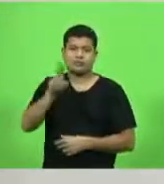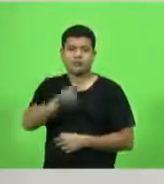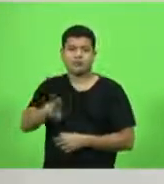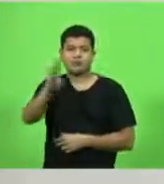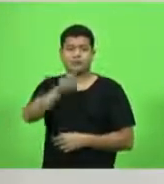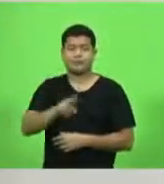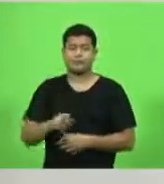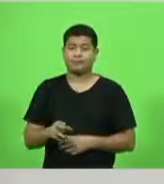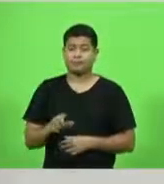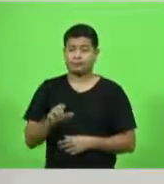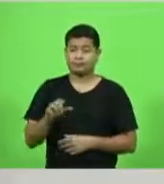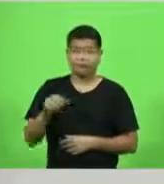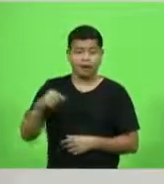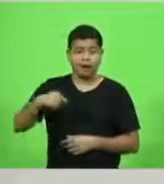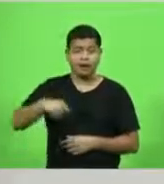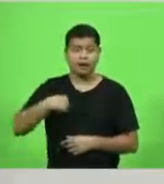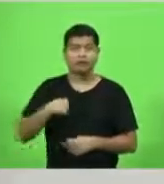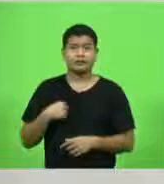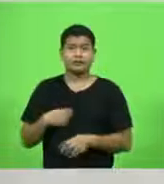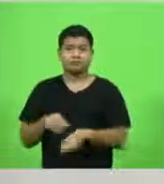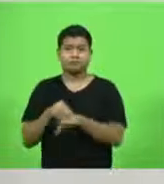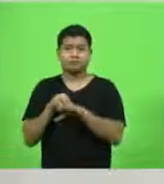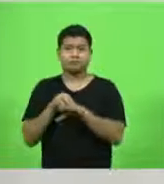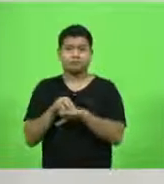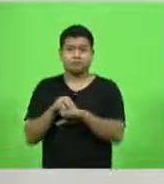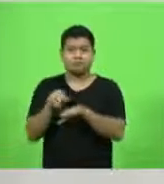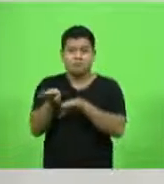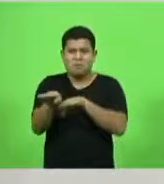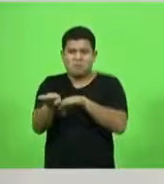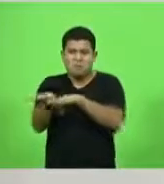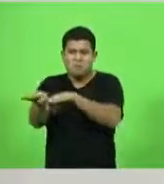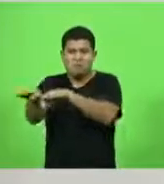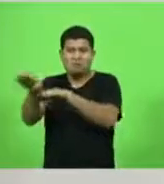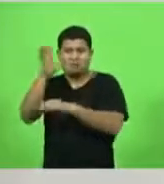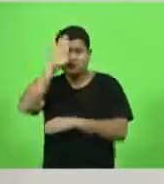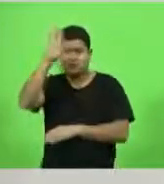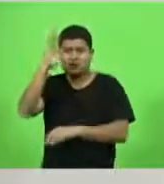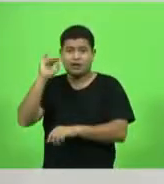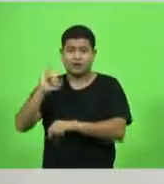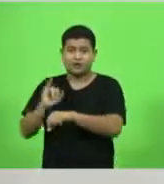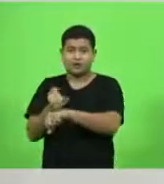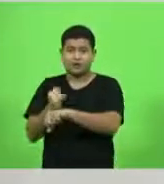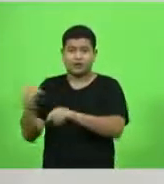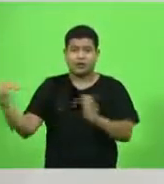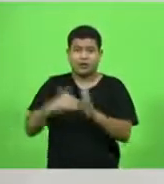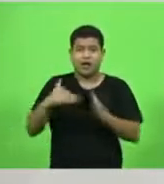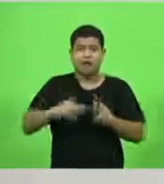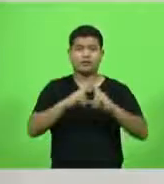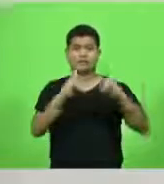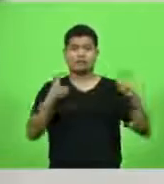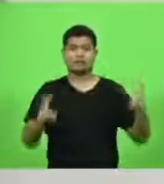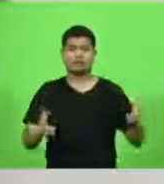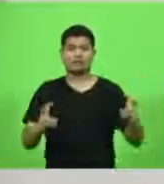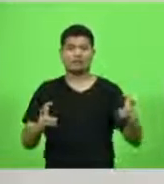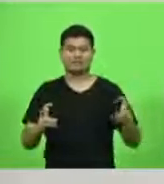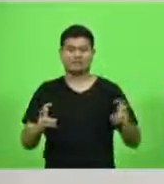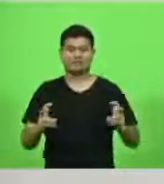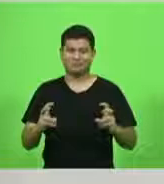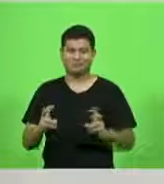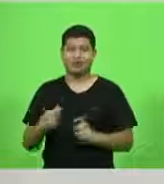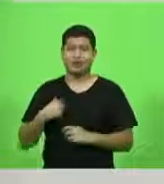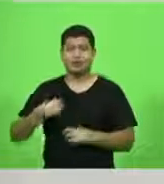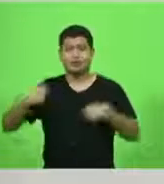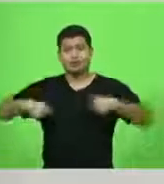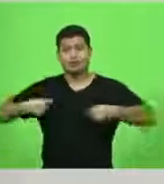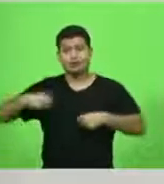elevadíssimo, principalmente de Joinville a Florianópolis. É preciso já pensar